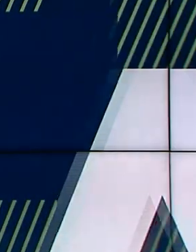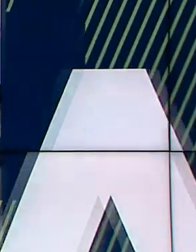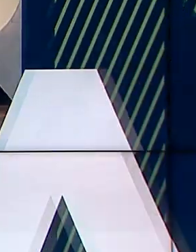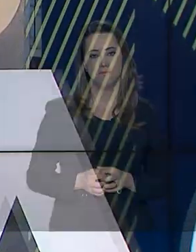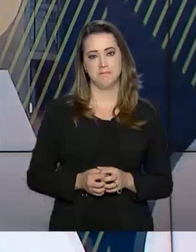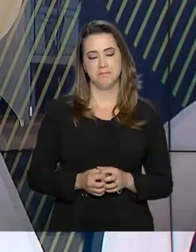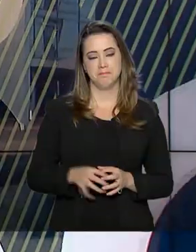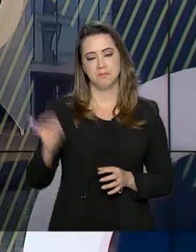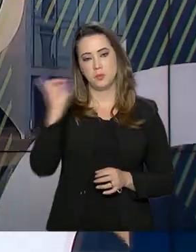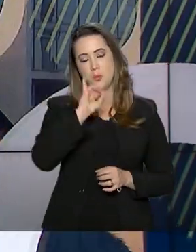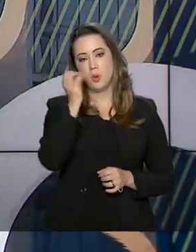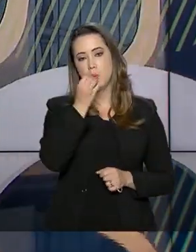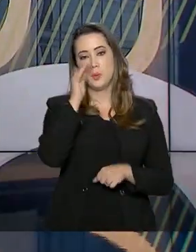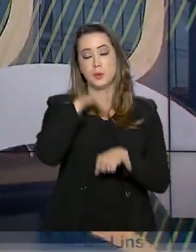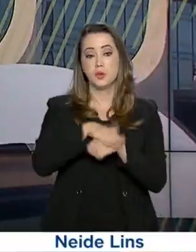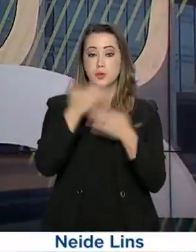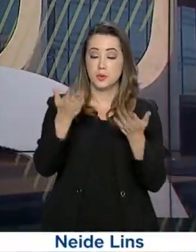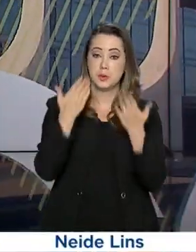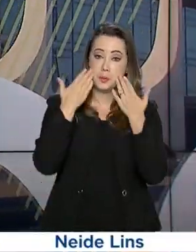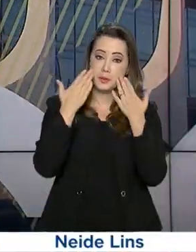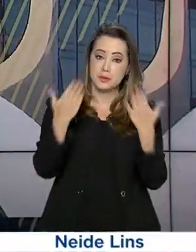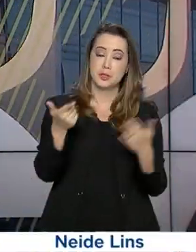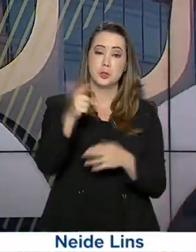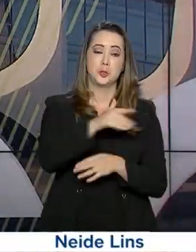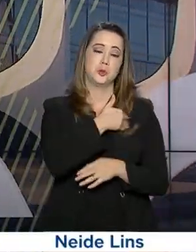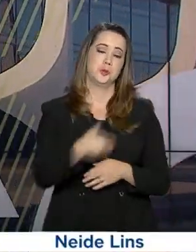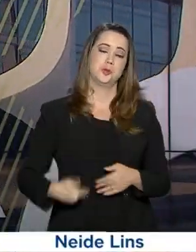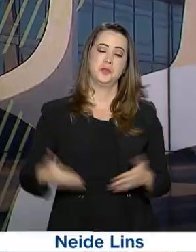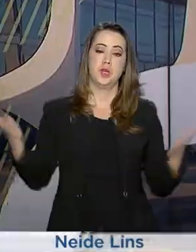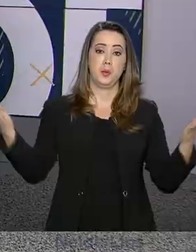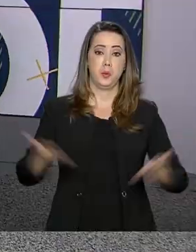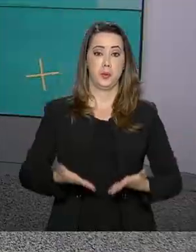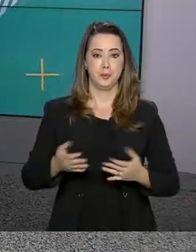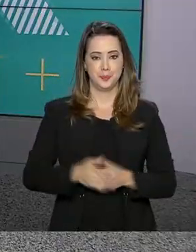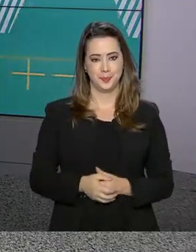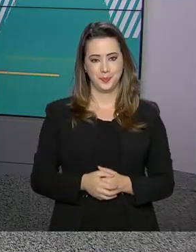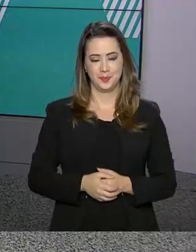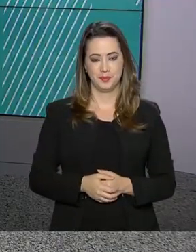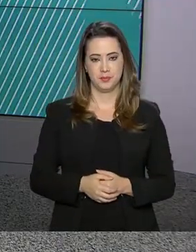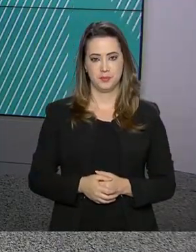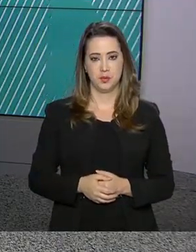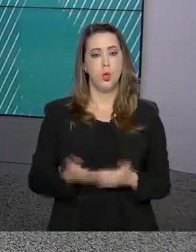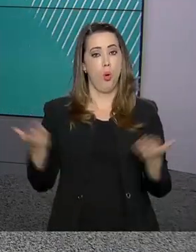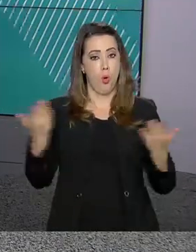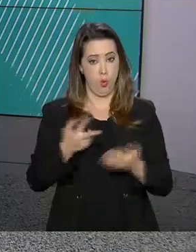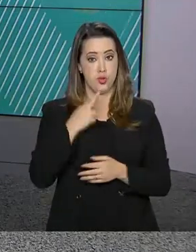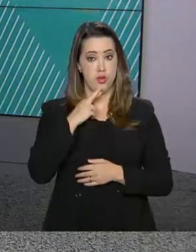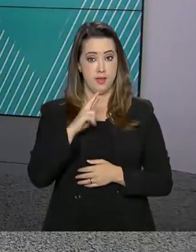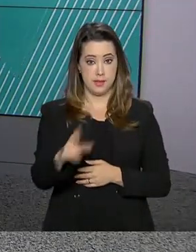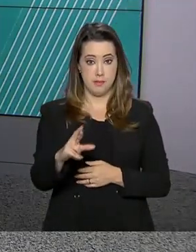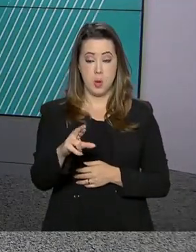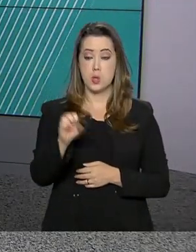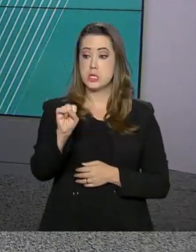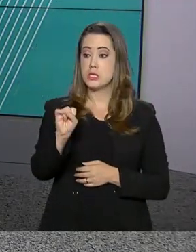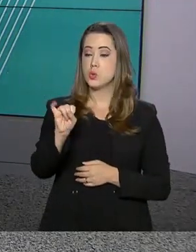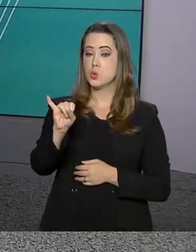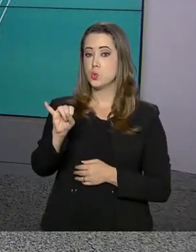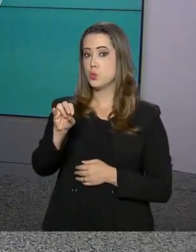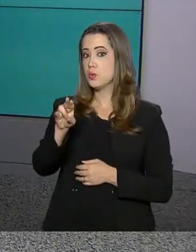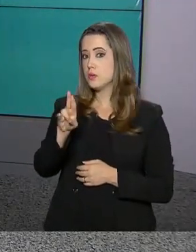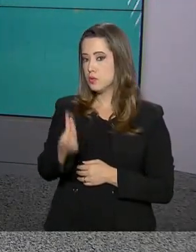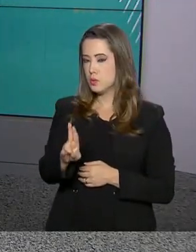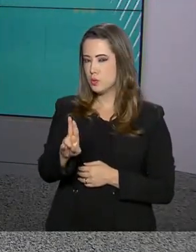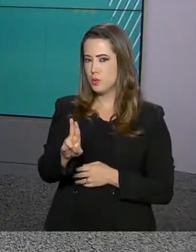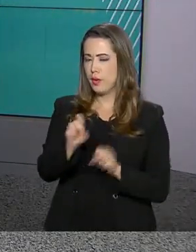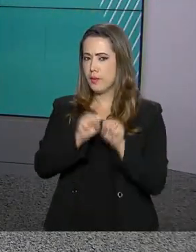Olá, boa noite para você. No ar, mais uma edição do Governo Agora. Saiu hoje o resultado do Sisu, sistema que